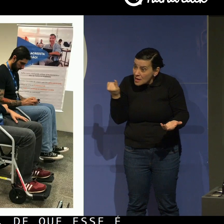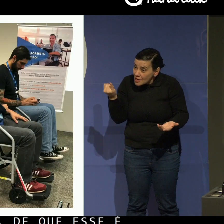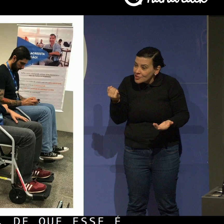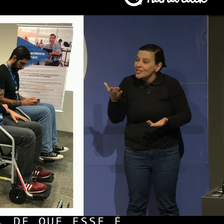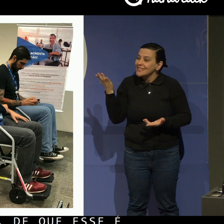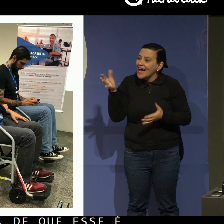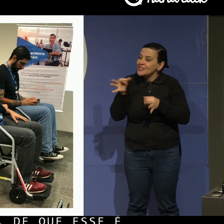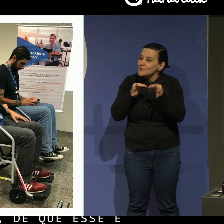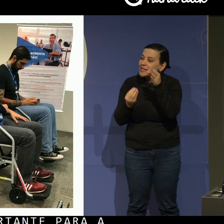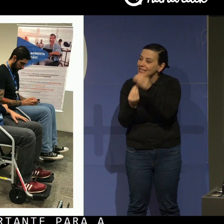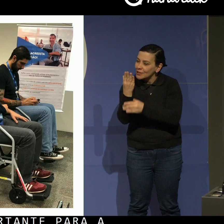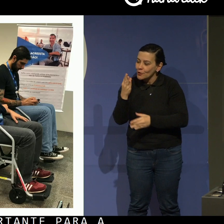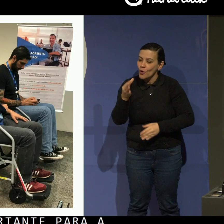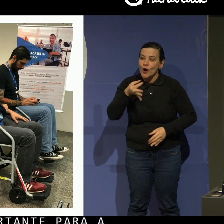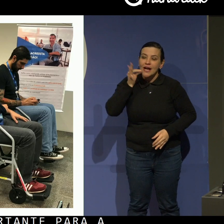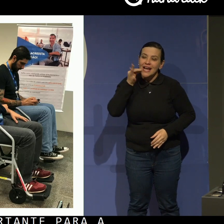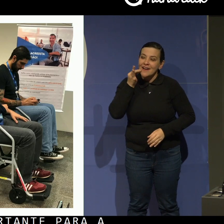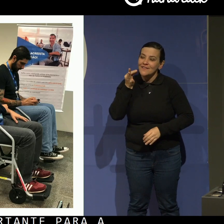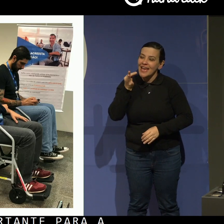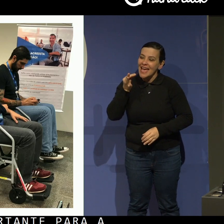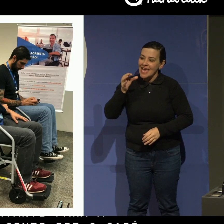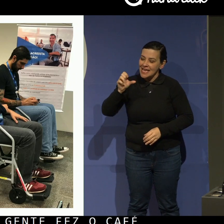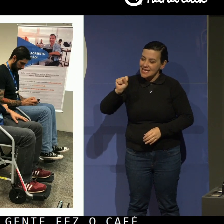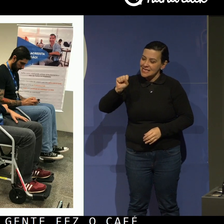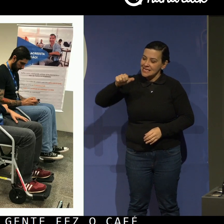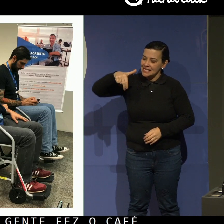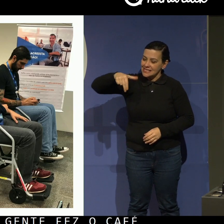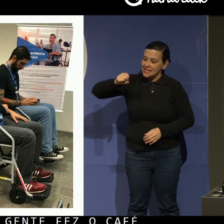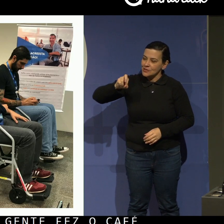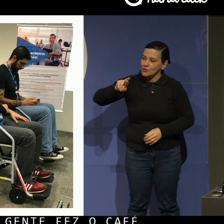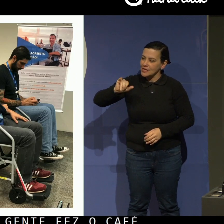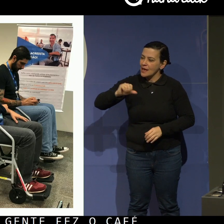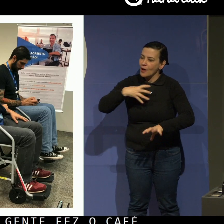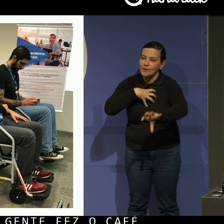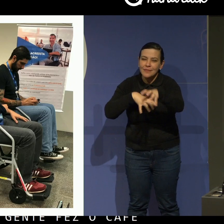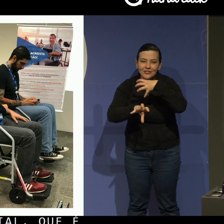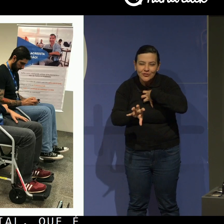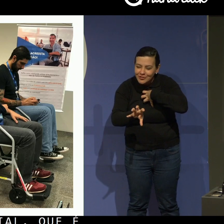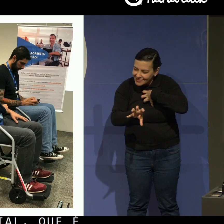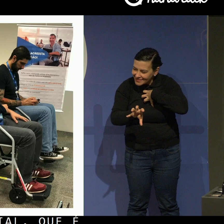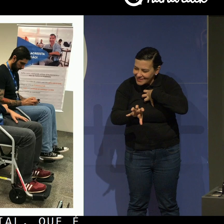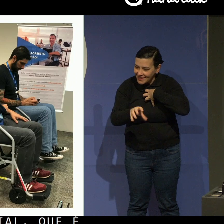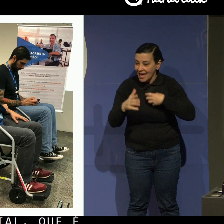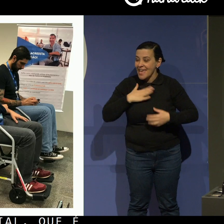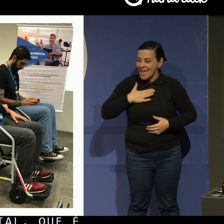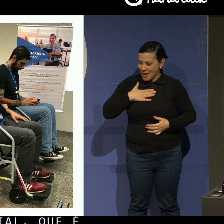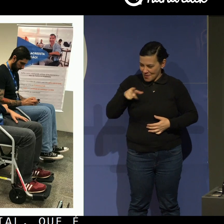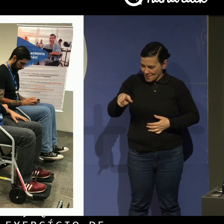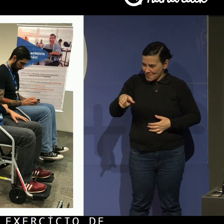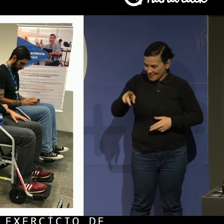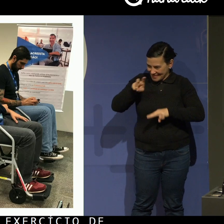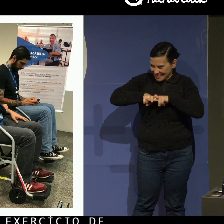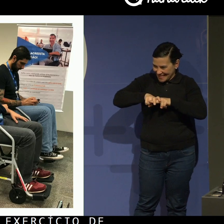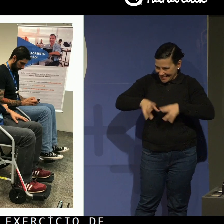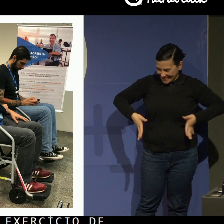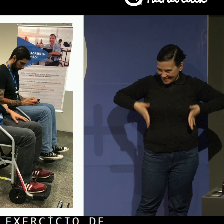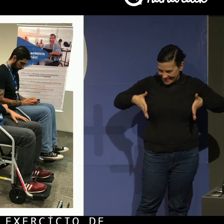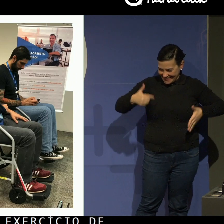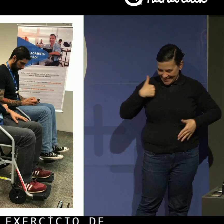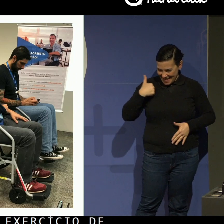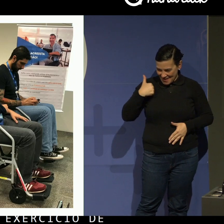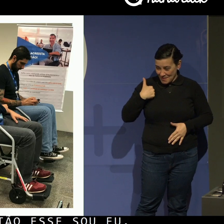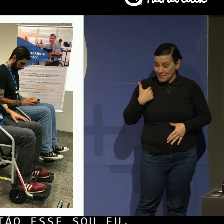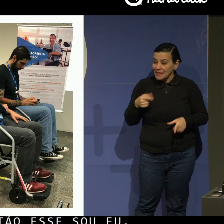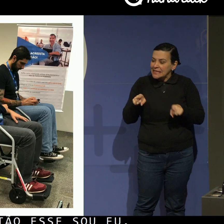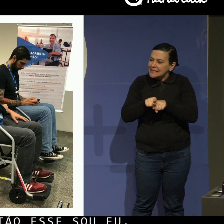manhã sensorial, que ele é justamente esse exercício de empatia, Então, esse sou eu, sentado na cadeira de roda. E